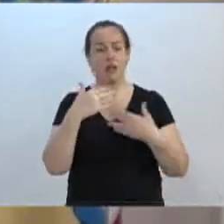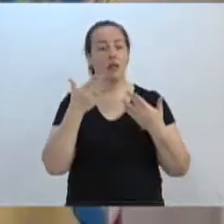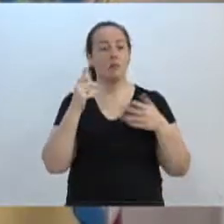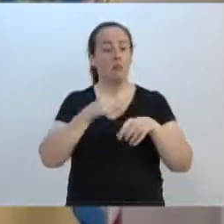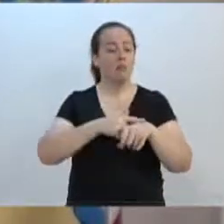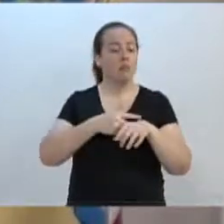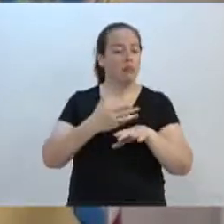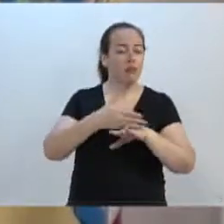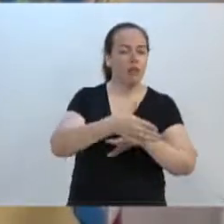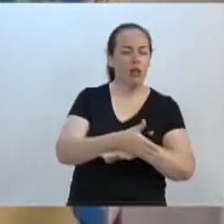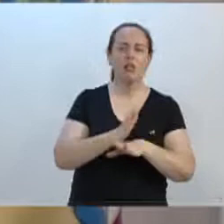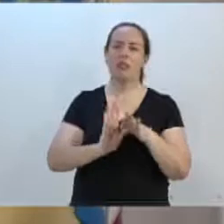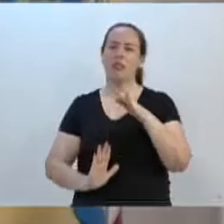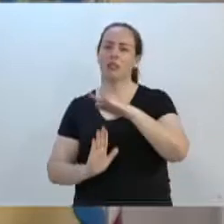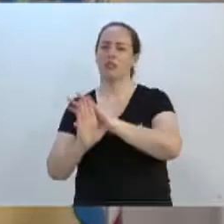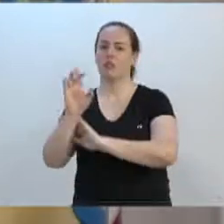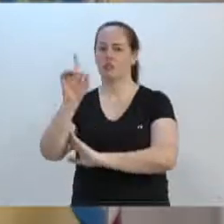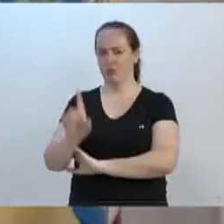até a direção.